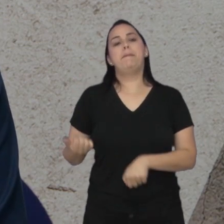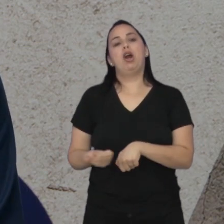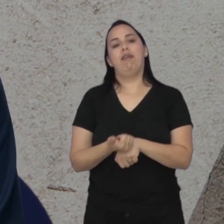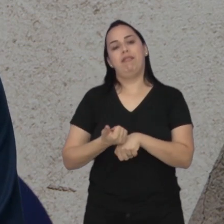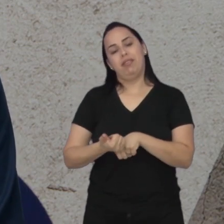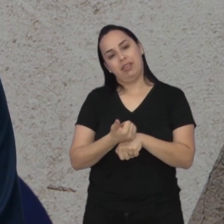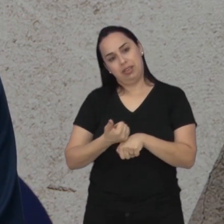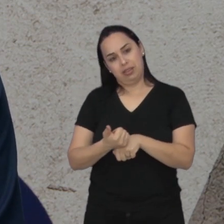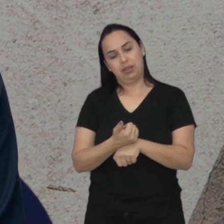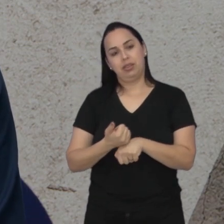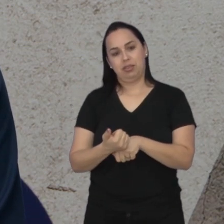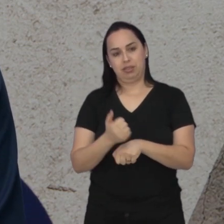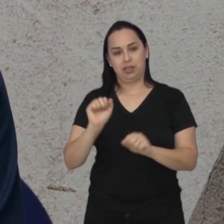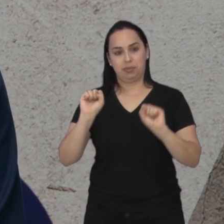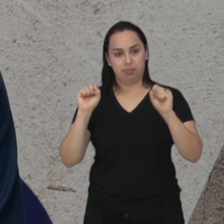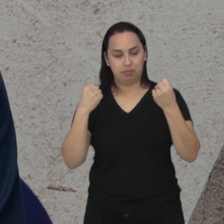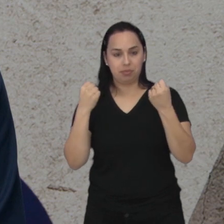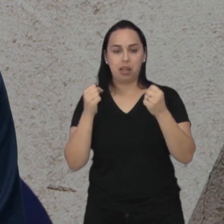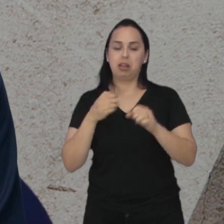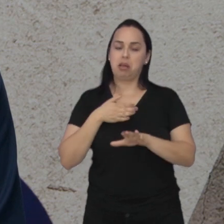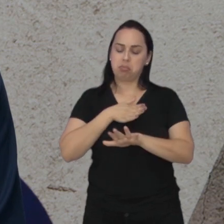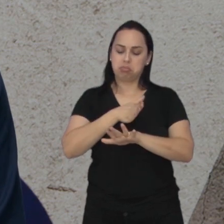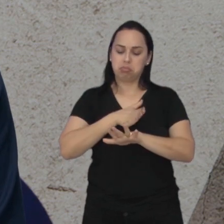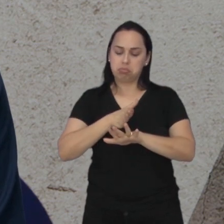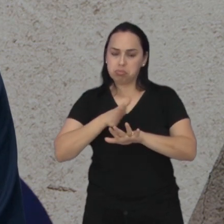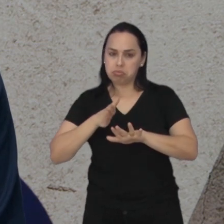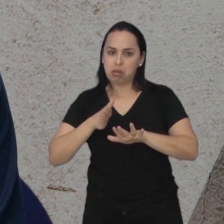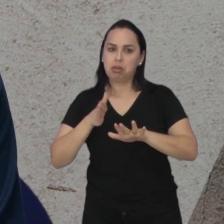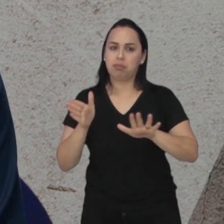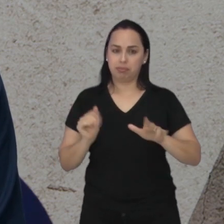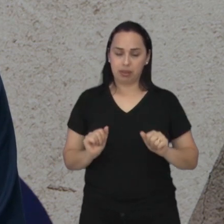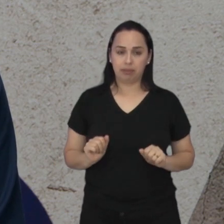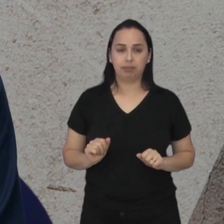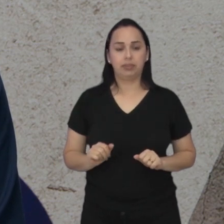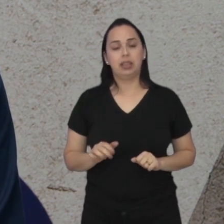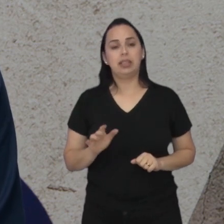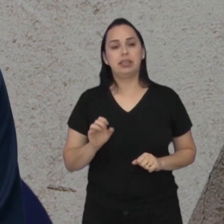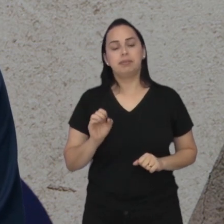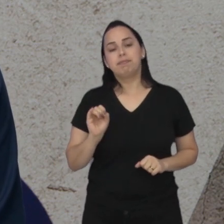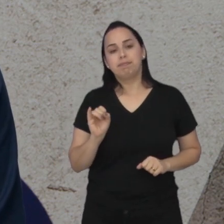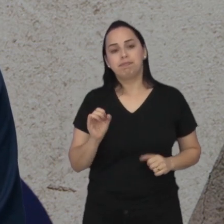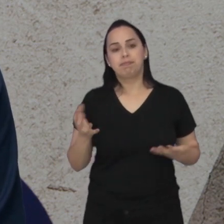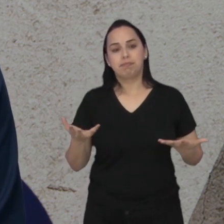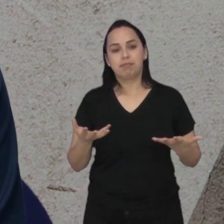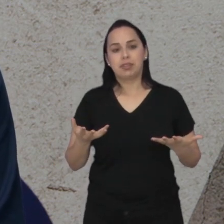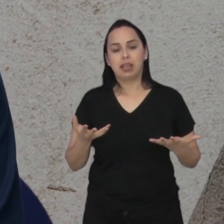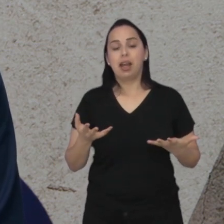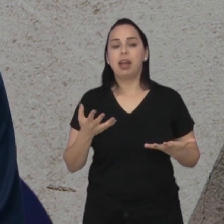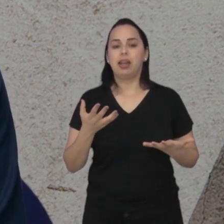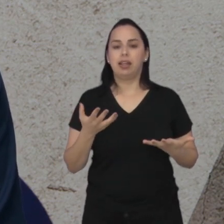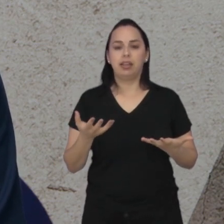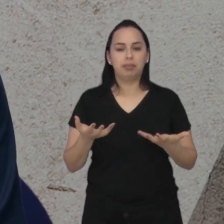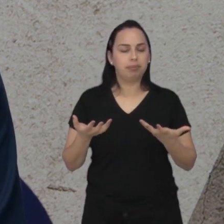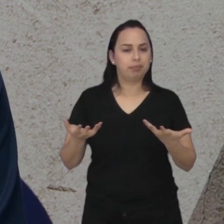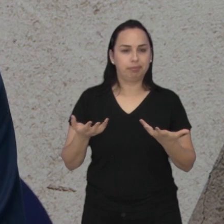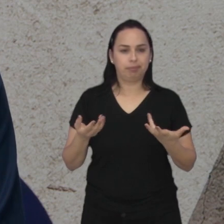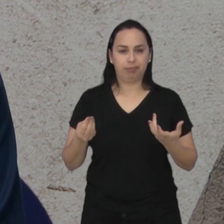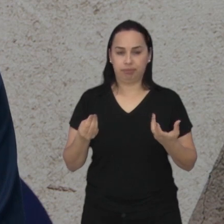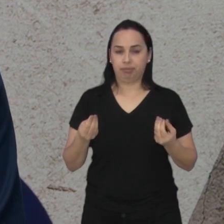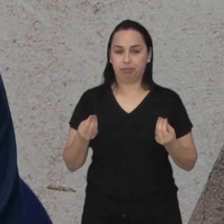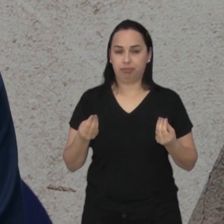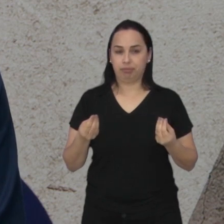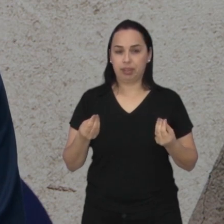profissional de educação física. Ele tem algumas atuações, né? Quando ele busca, na verdade, ou ele